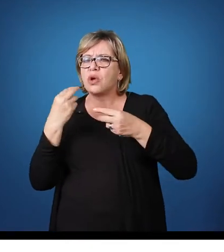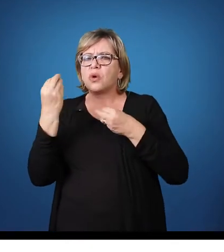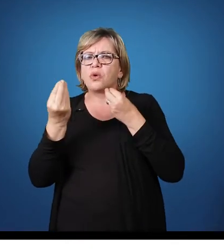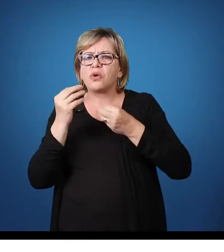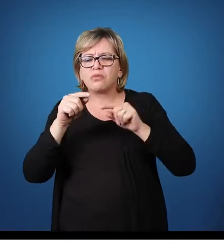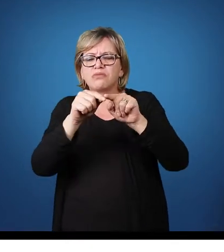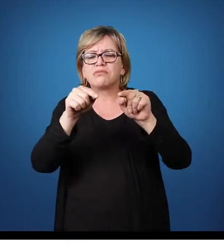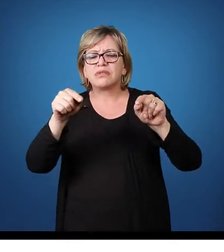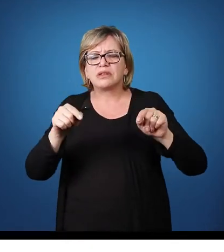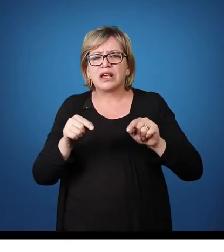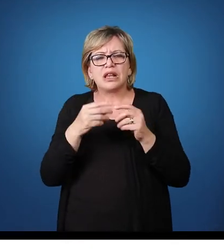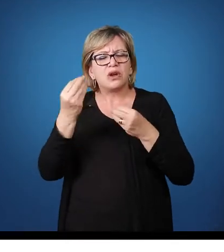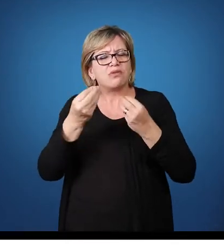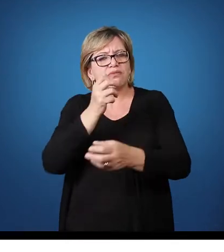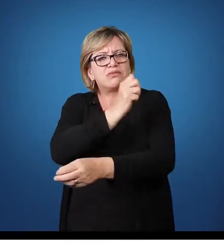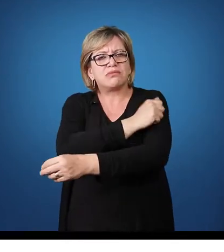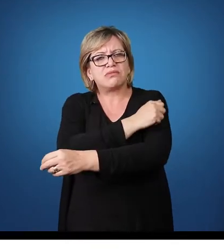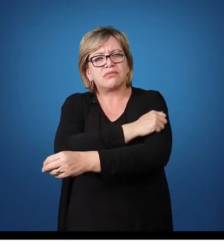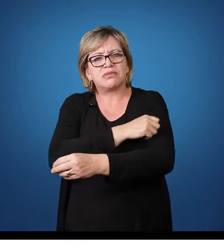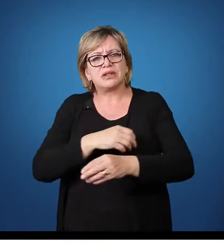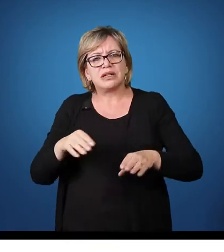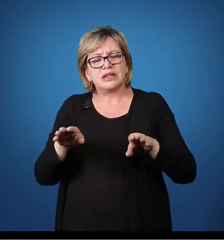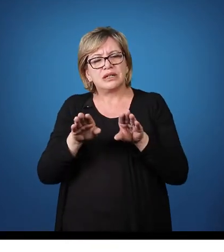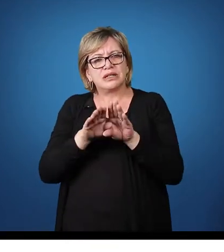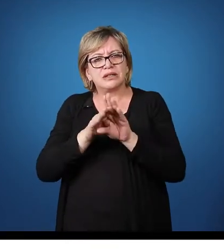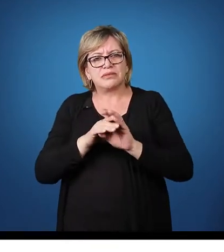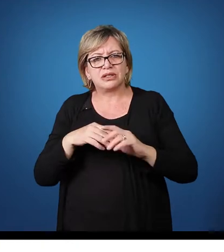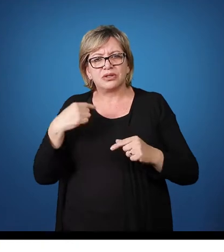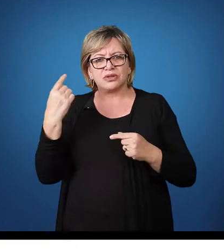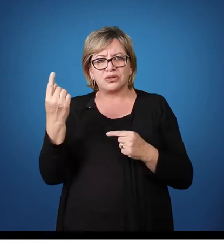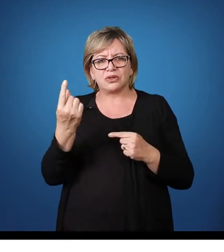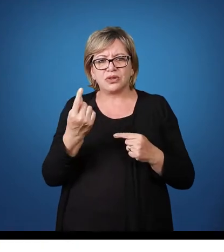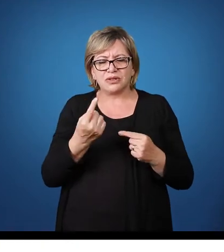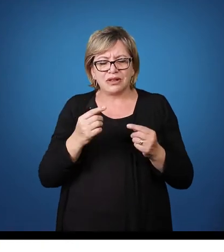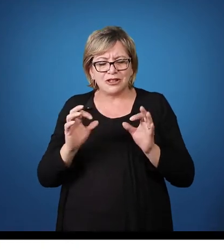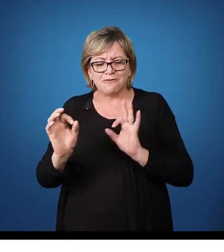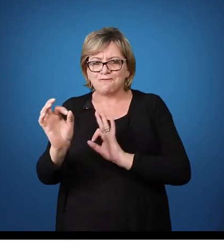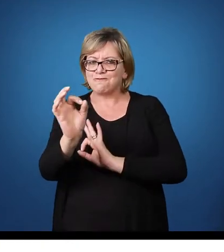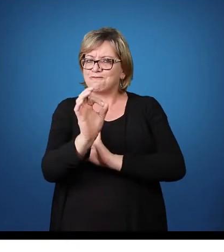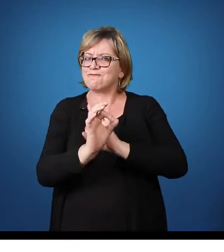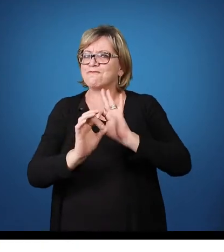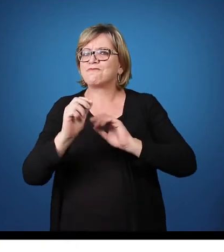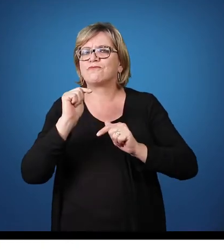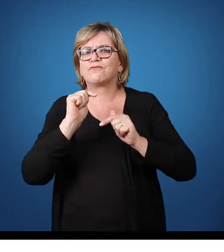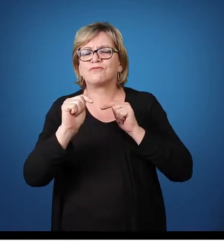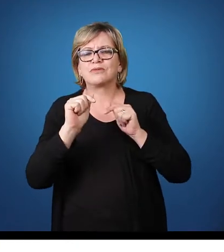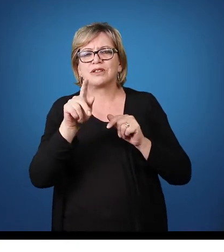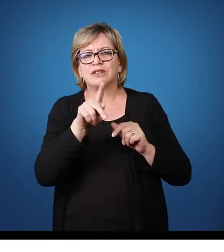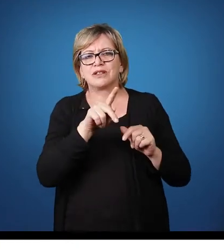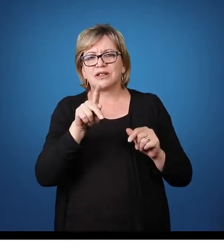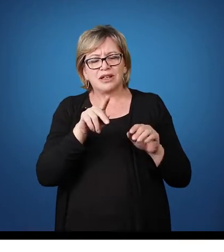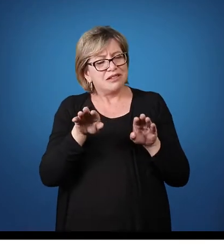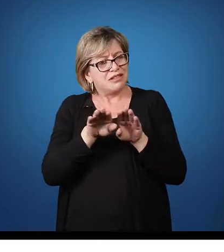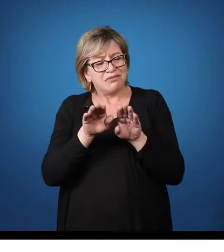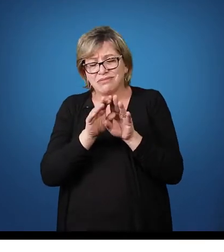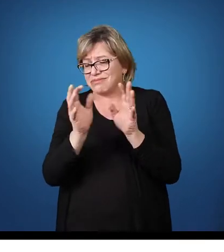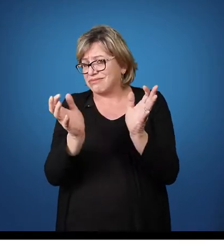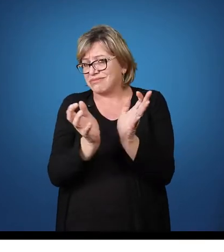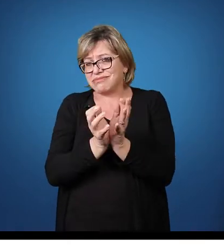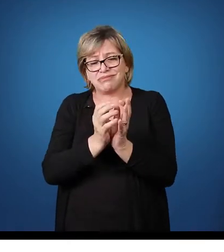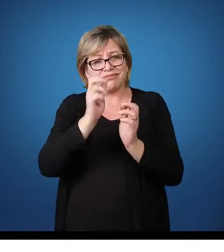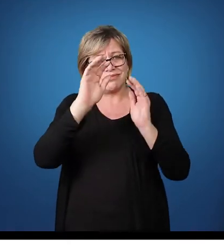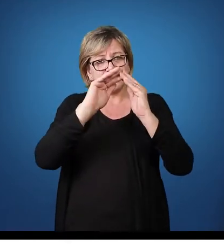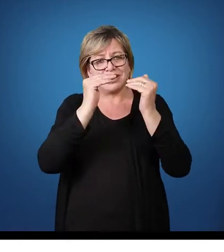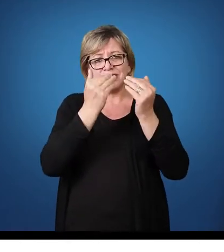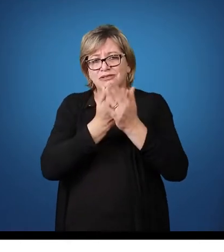está o andamento de cada aluno, e através daí, a gente vai direcionando o trabalho do professor e de toda a equipe da escola, porque,